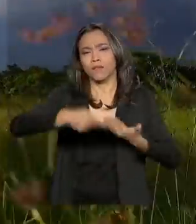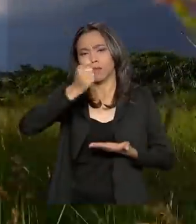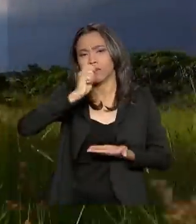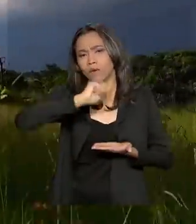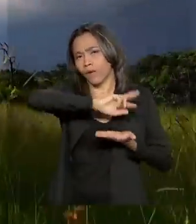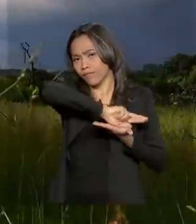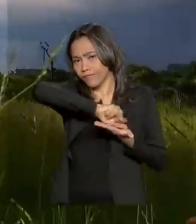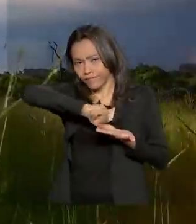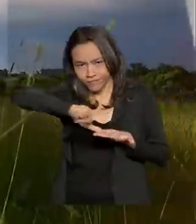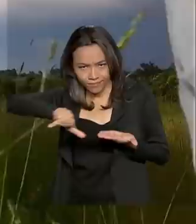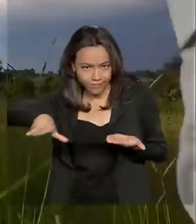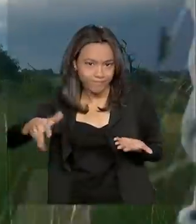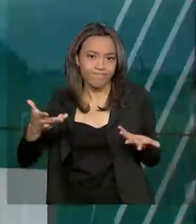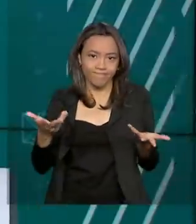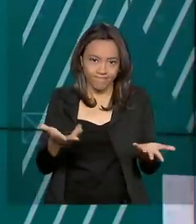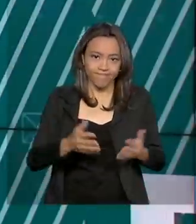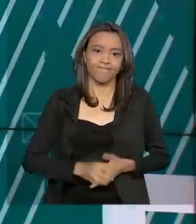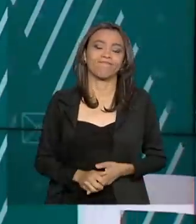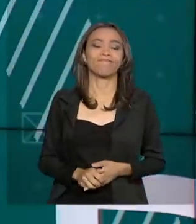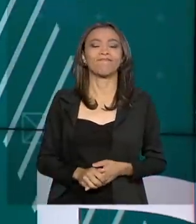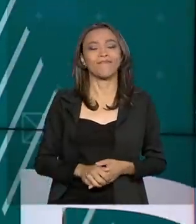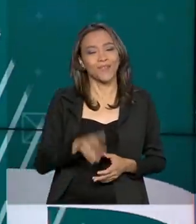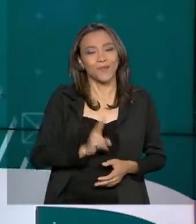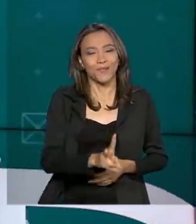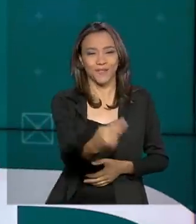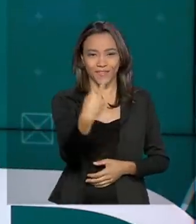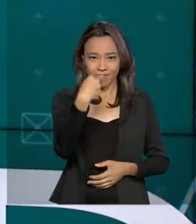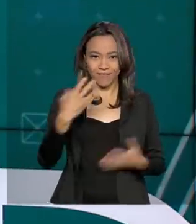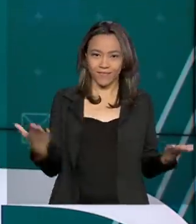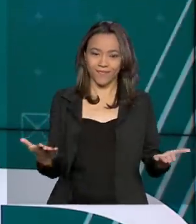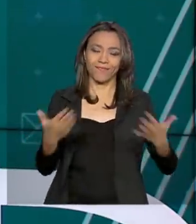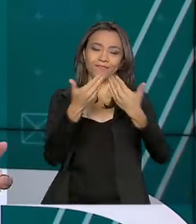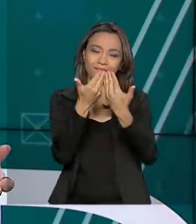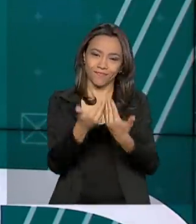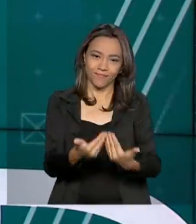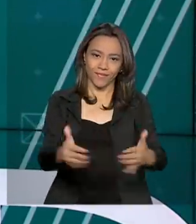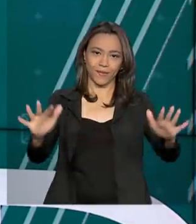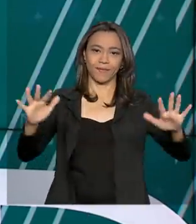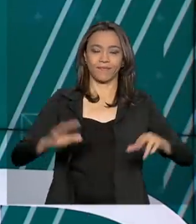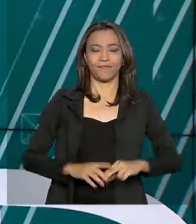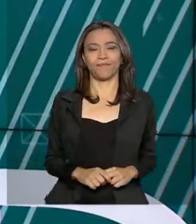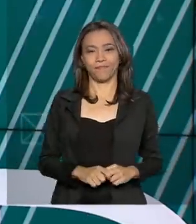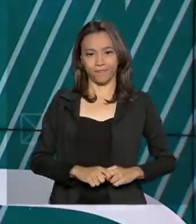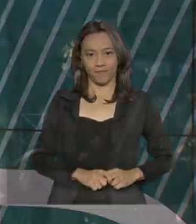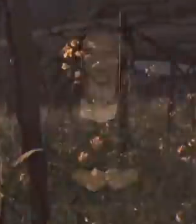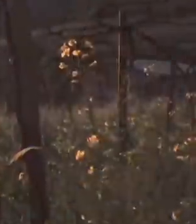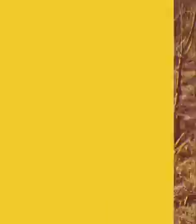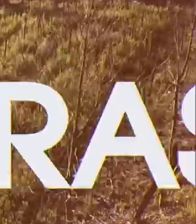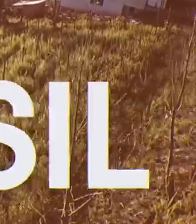tratamento de dependentes químicos. Fique com a gente, o Brasil em Dia já está no ar.